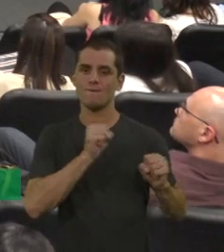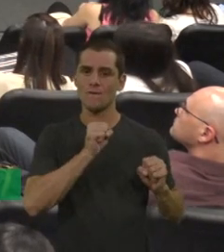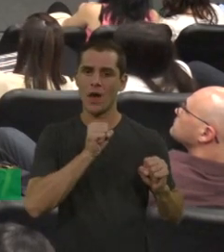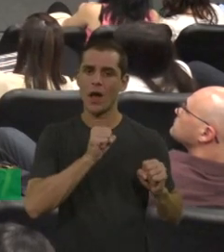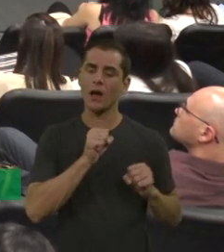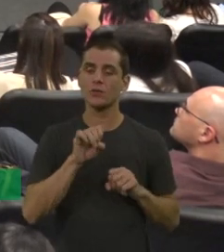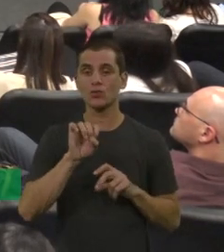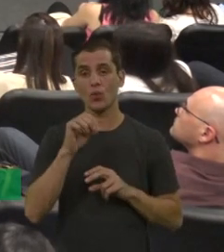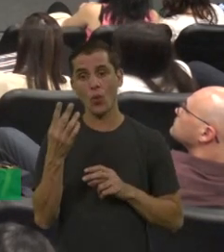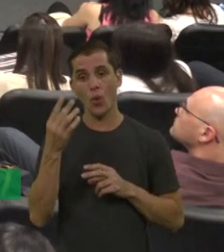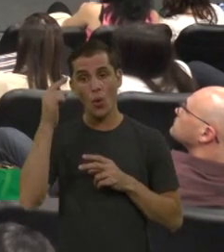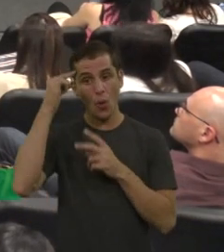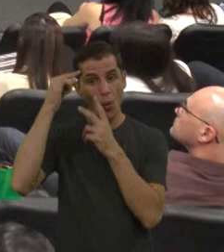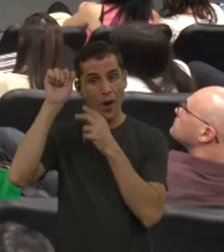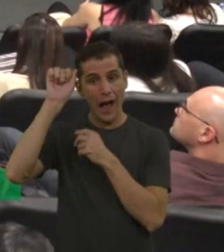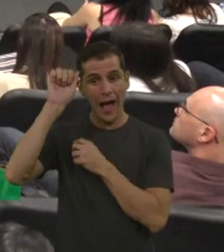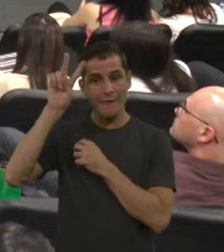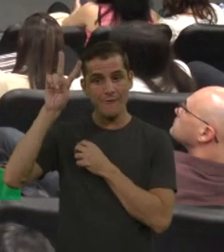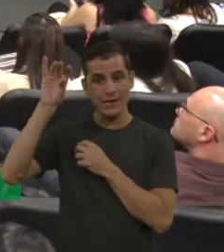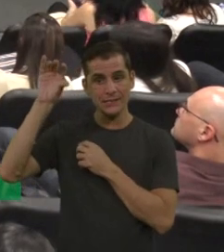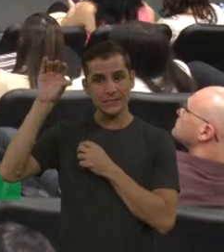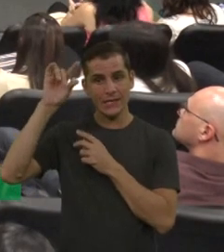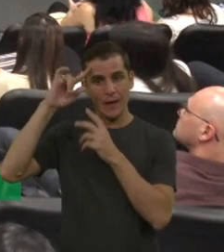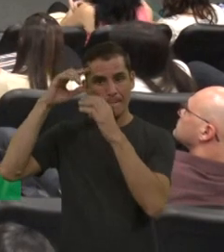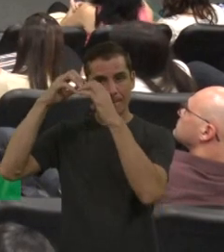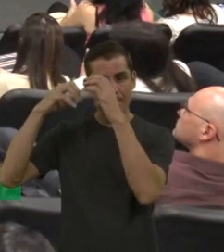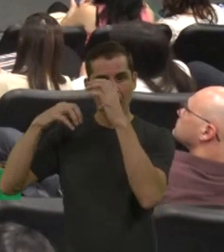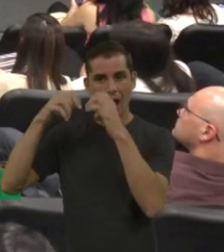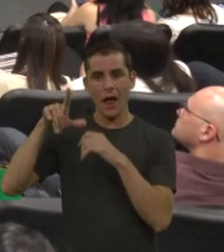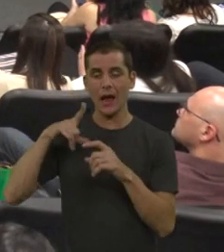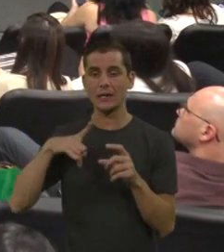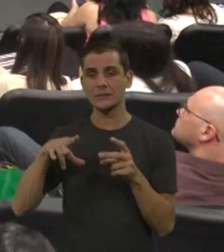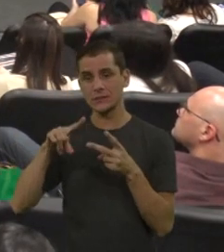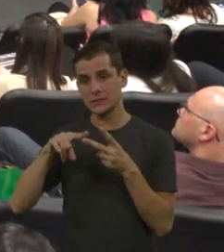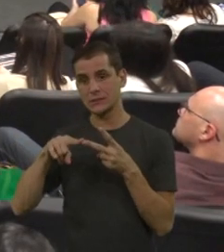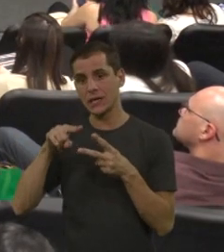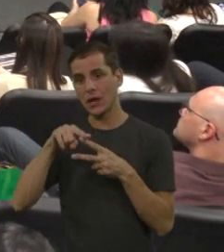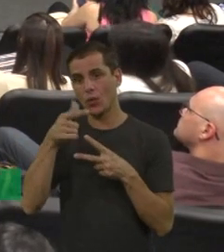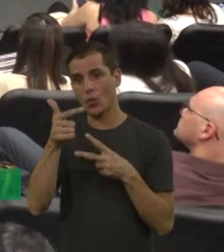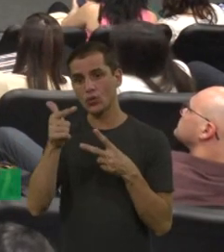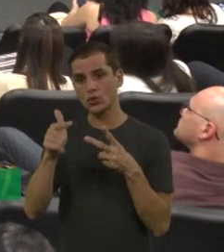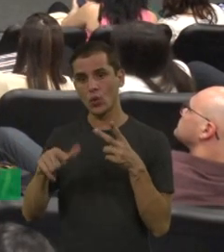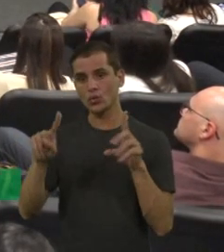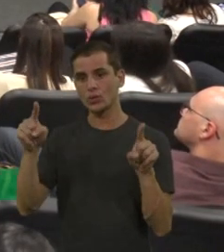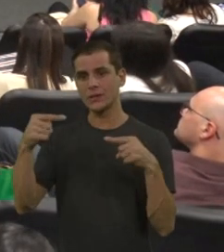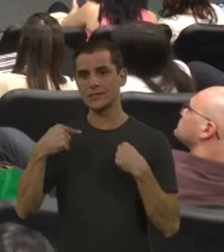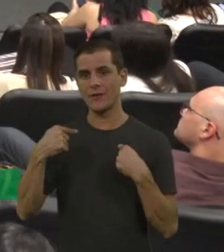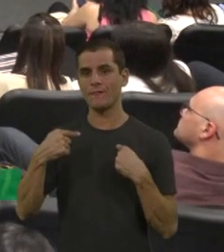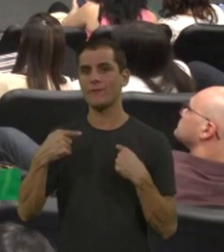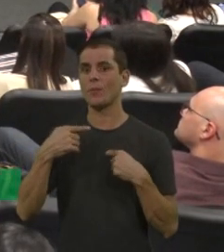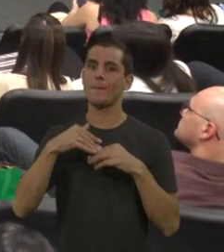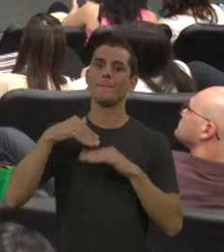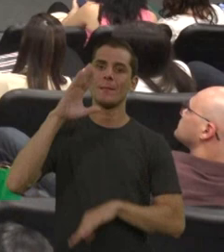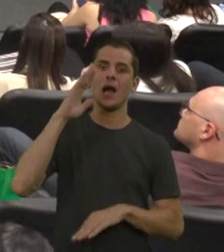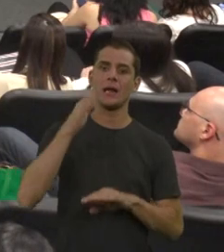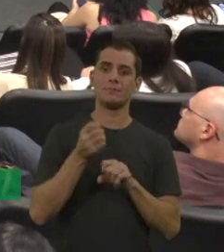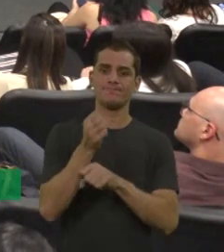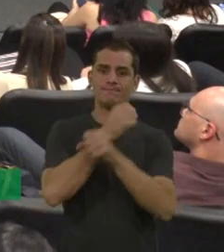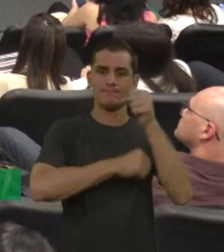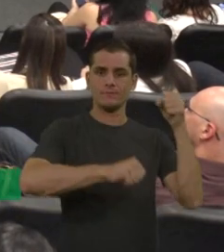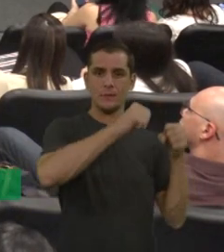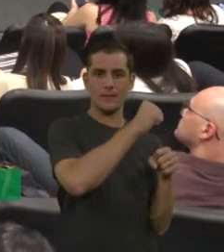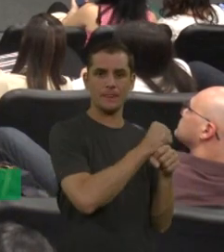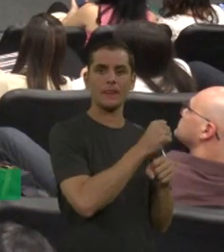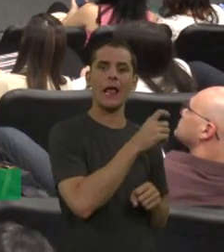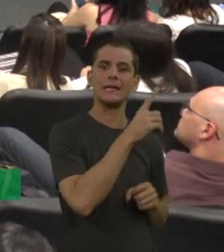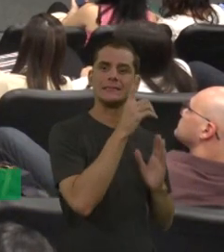trombóticos, sendo uma doença que faz sangrar. Então, gente está tendo outros desafios, que há décadas atrás era hepatite C,